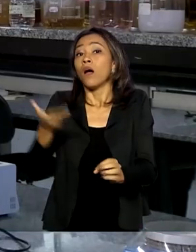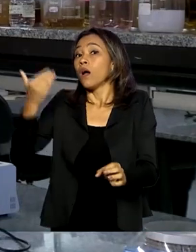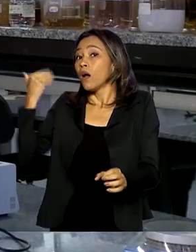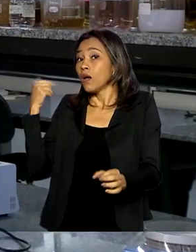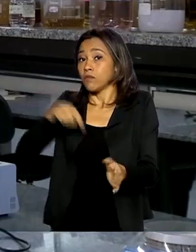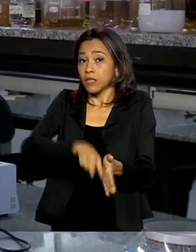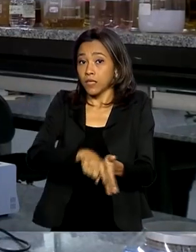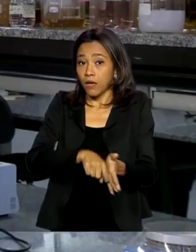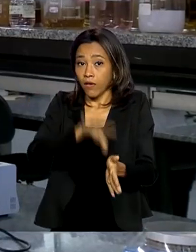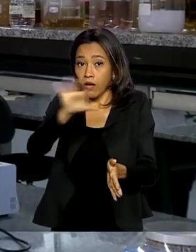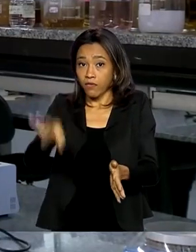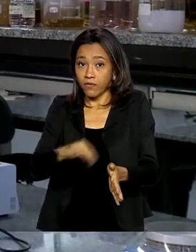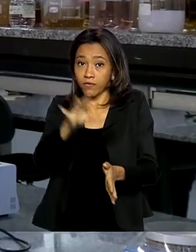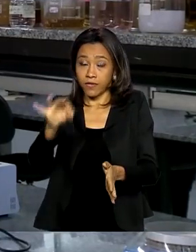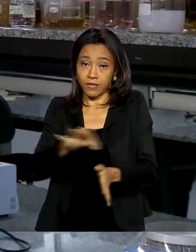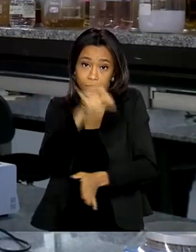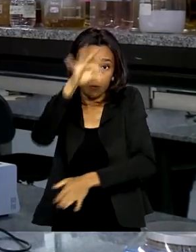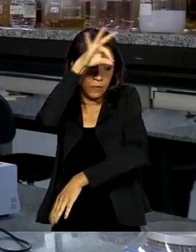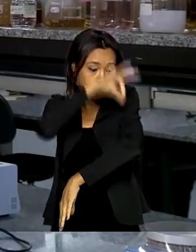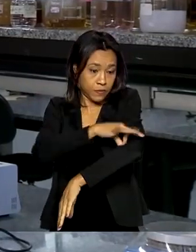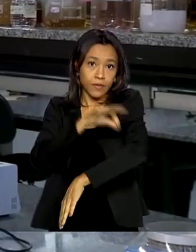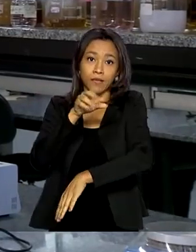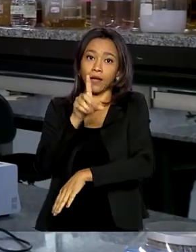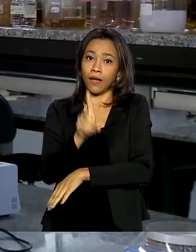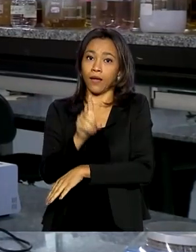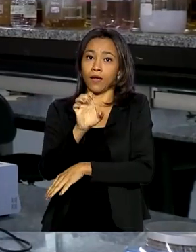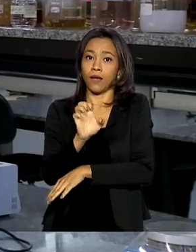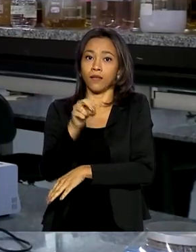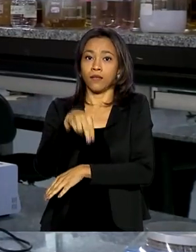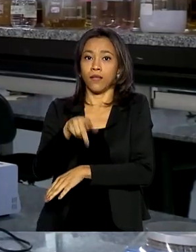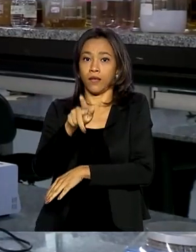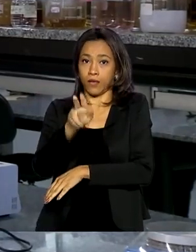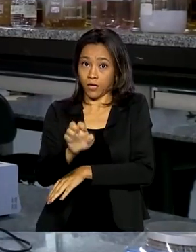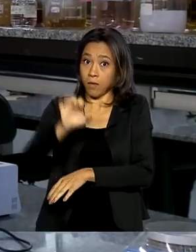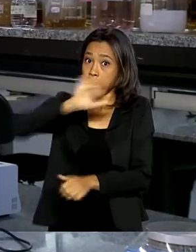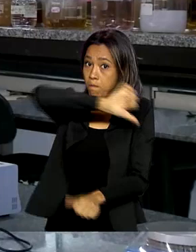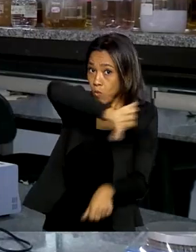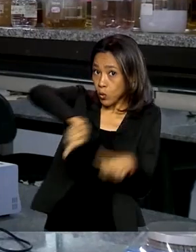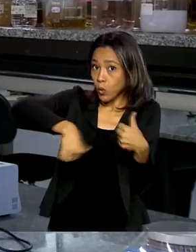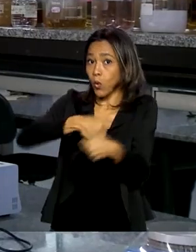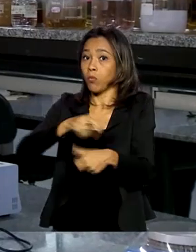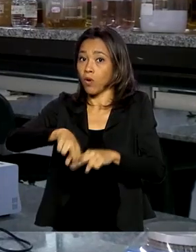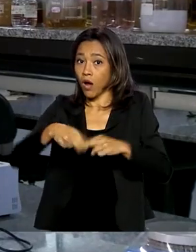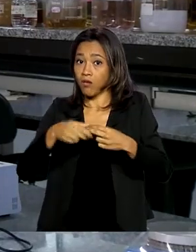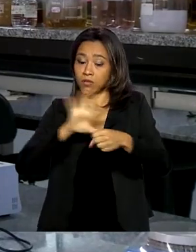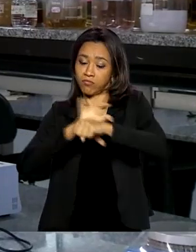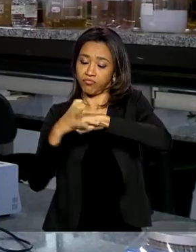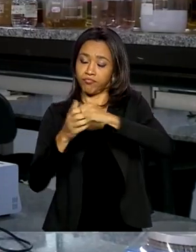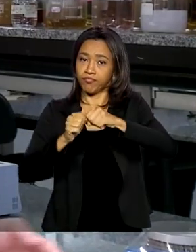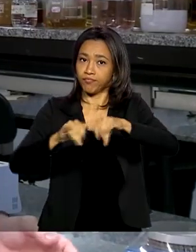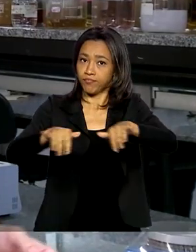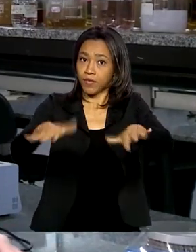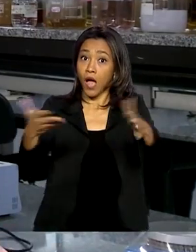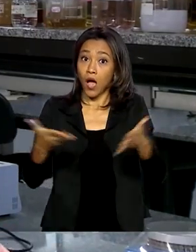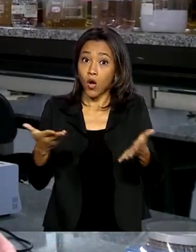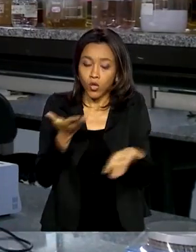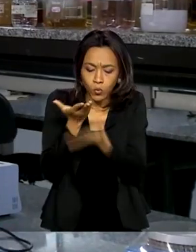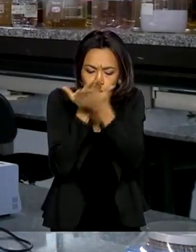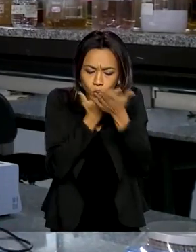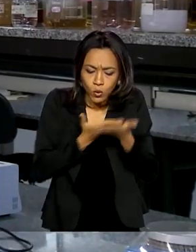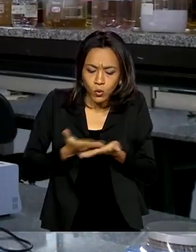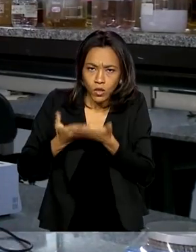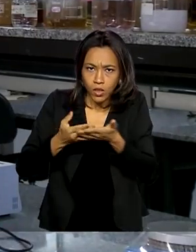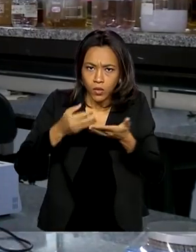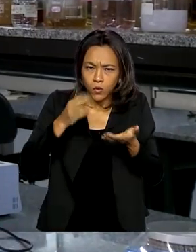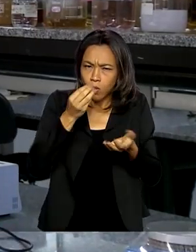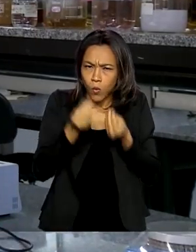dengue. Nessa época de pandemia, a pesquisa mudou. Os cientistas aqui estão fazendo sequenciamento do coronavírus.